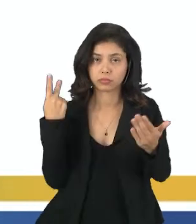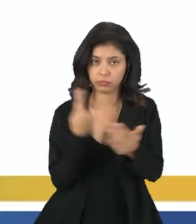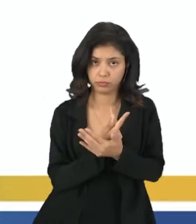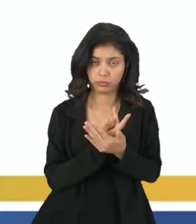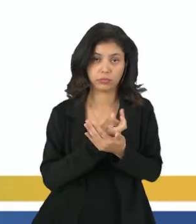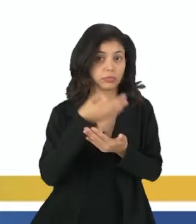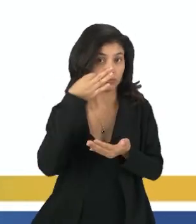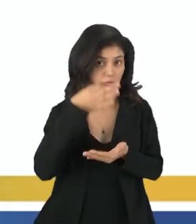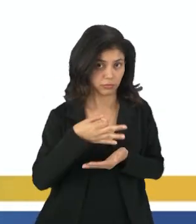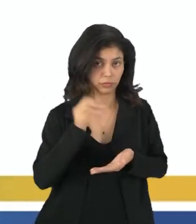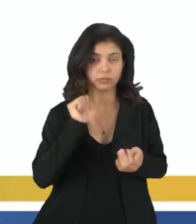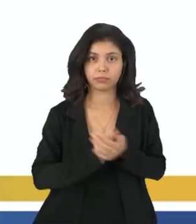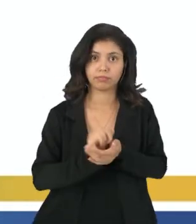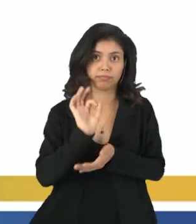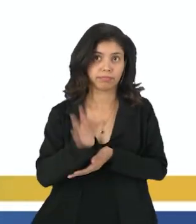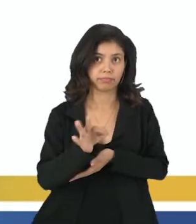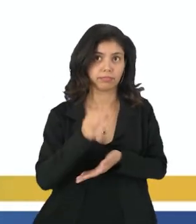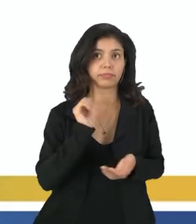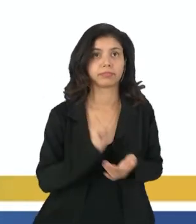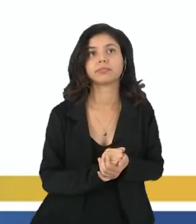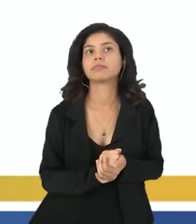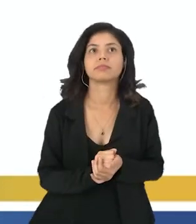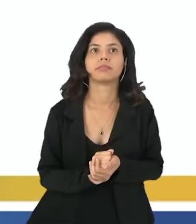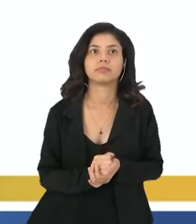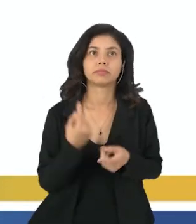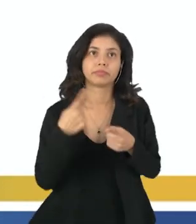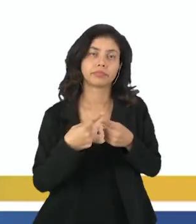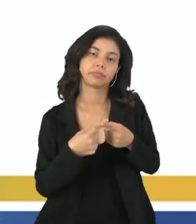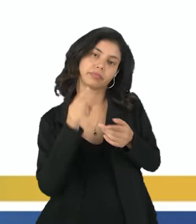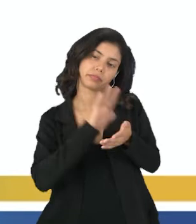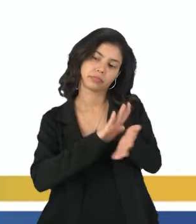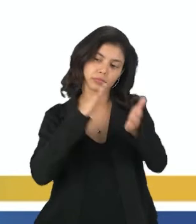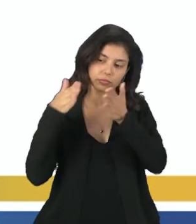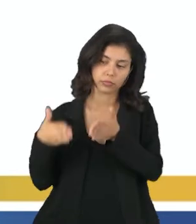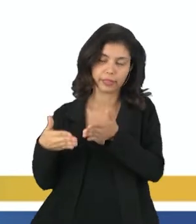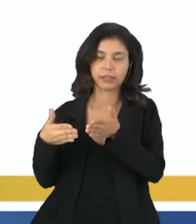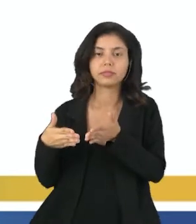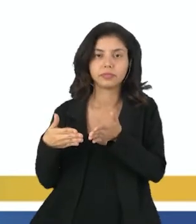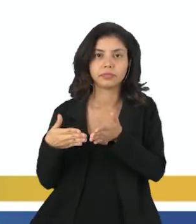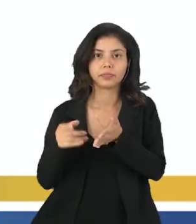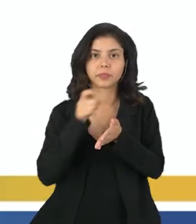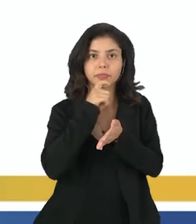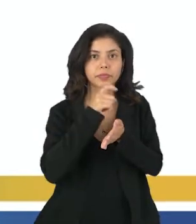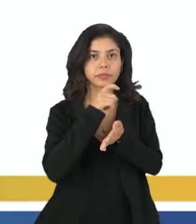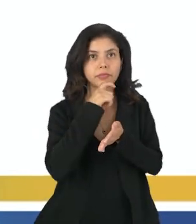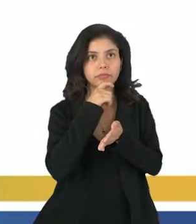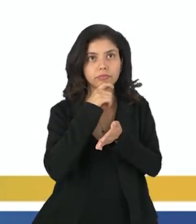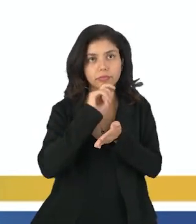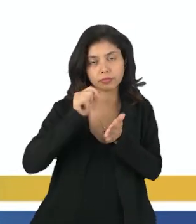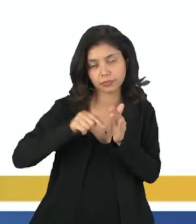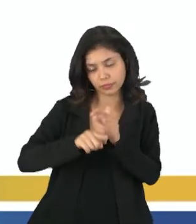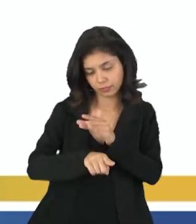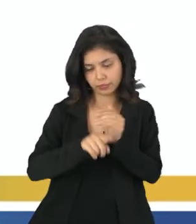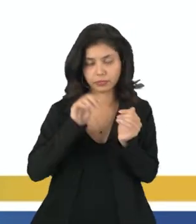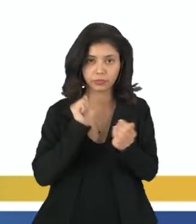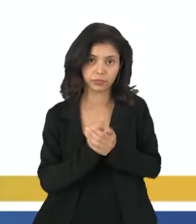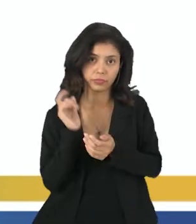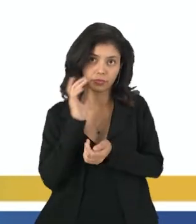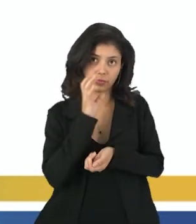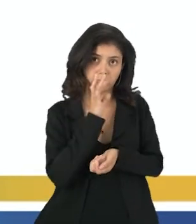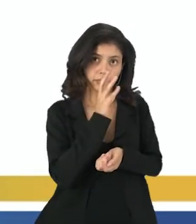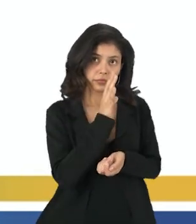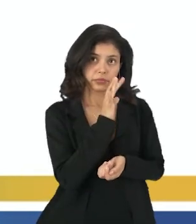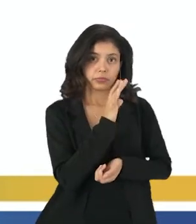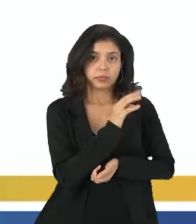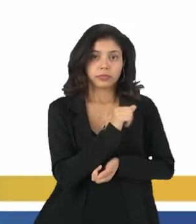está correta, né? Tem que manter aquilo ali limpinho. Porque aquela parte é que esfria, né? Dentro da geladeira, né? O calor